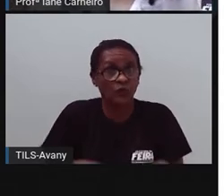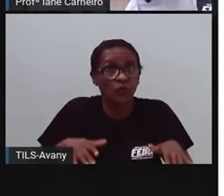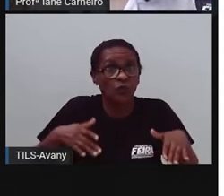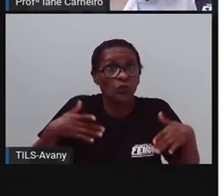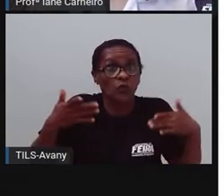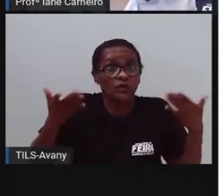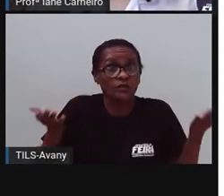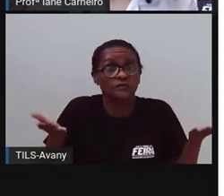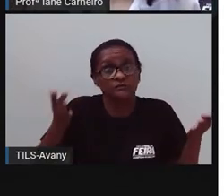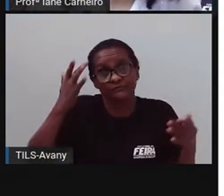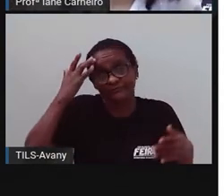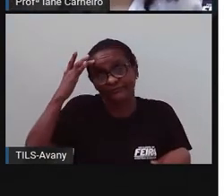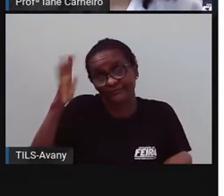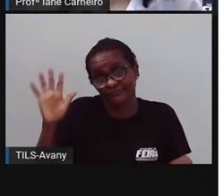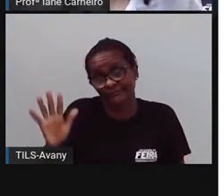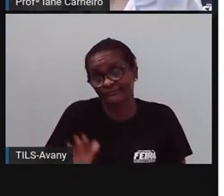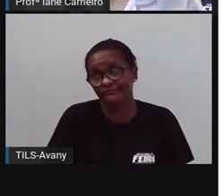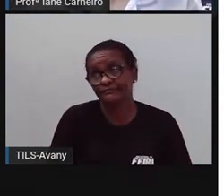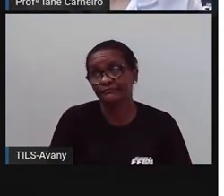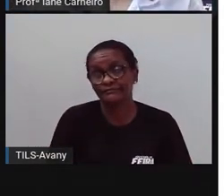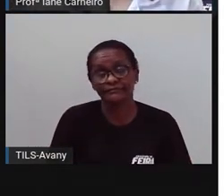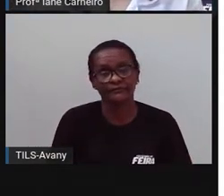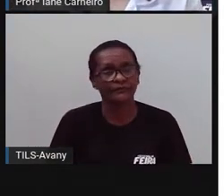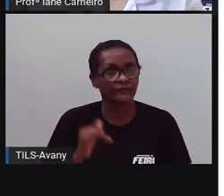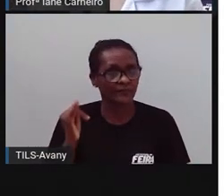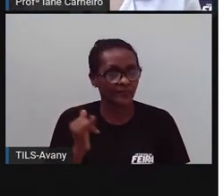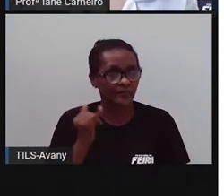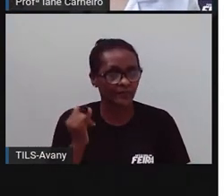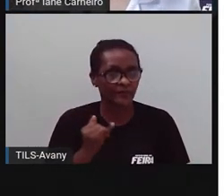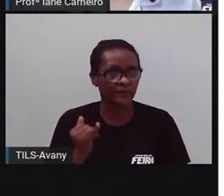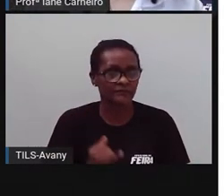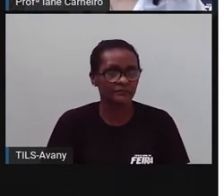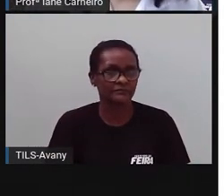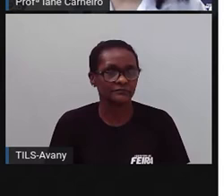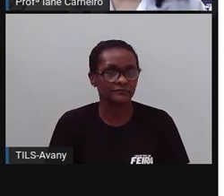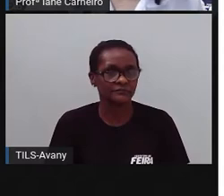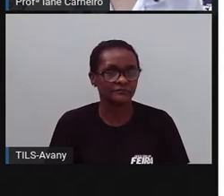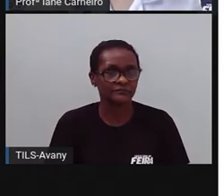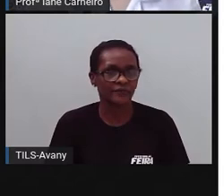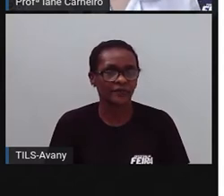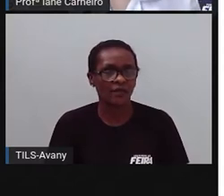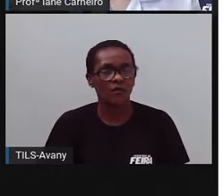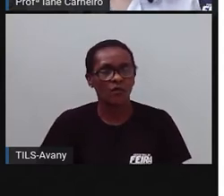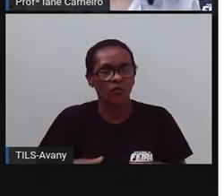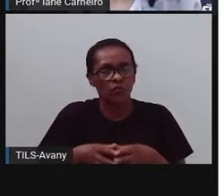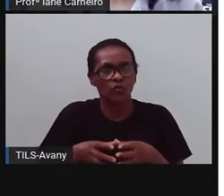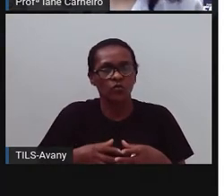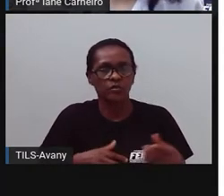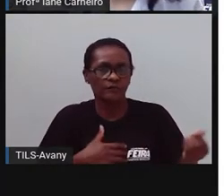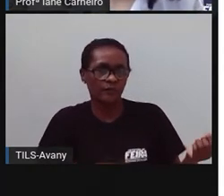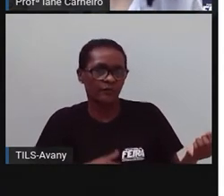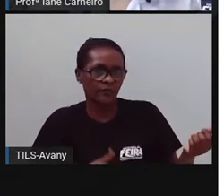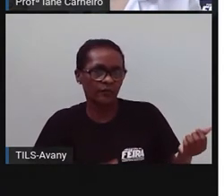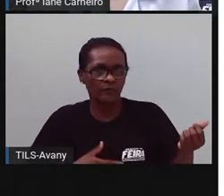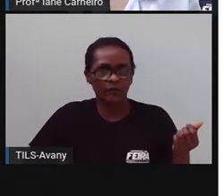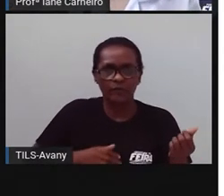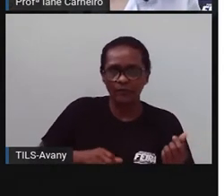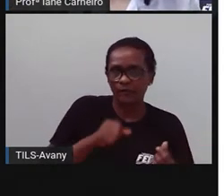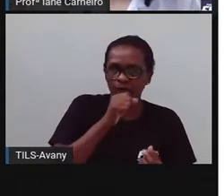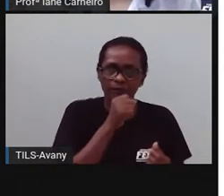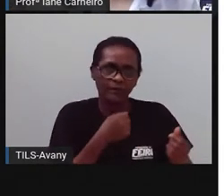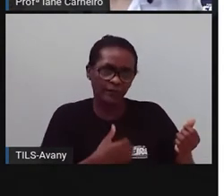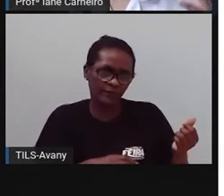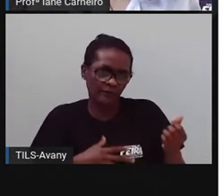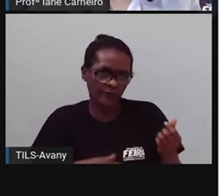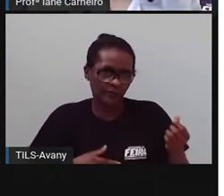ser em 2022, né? Mas é uma festa muito importante, né? E aí tem bandas famosíssimas, né? E também